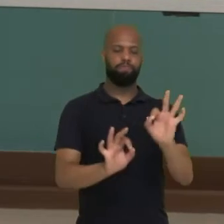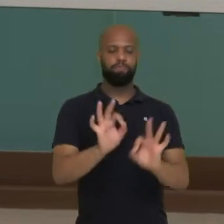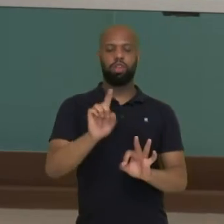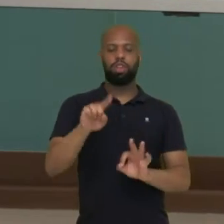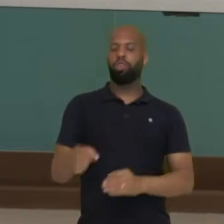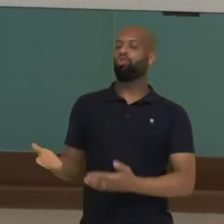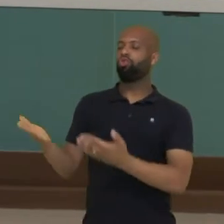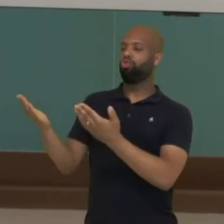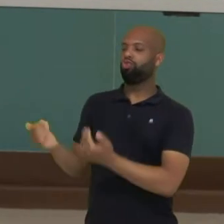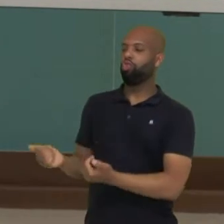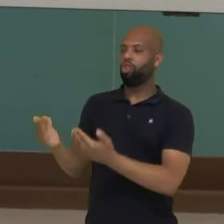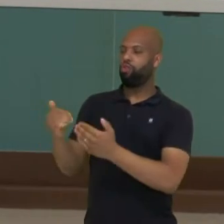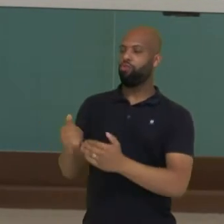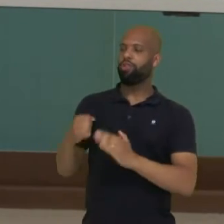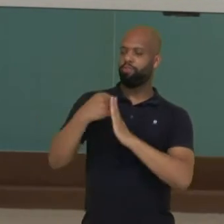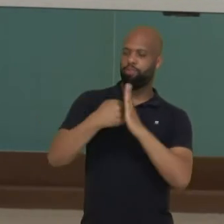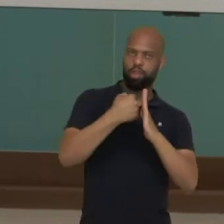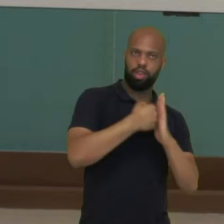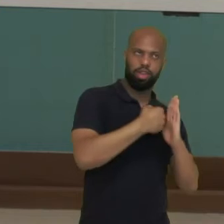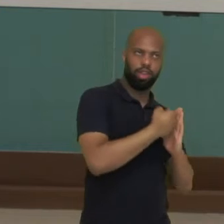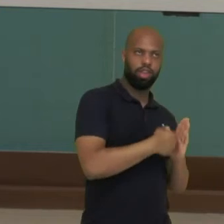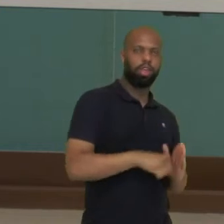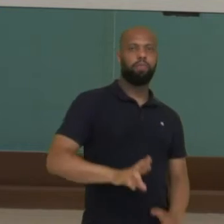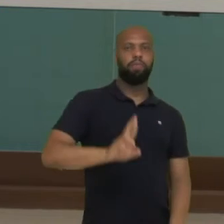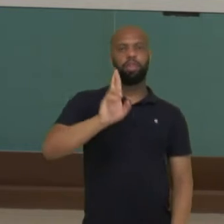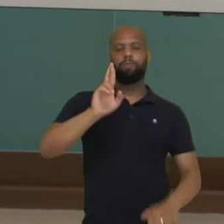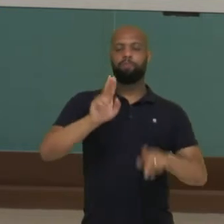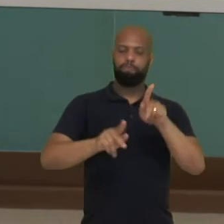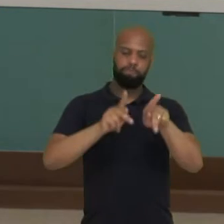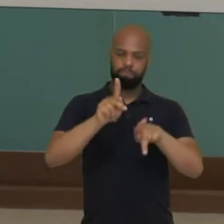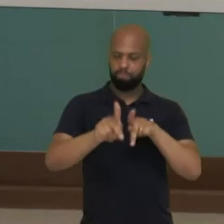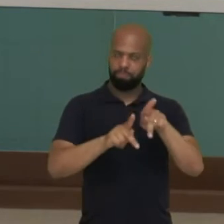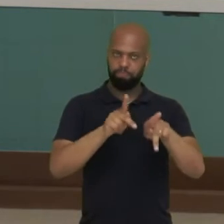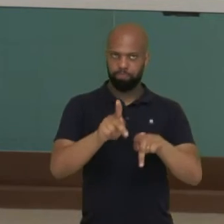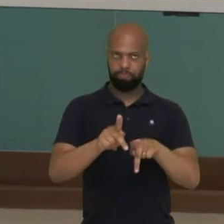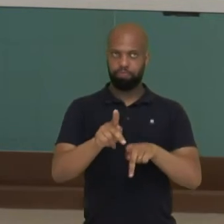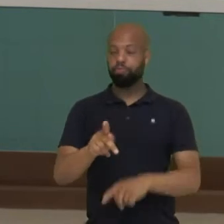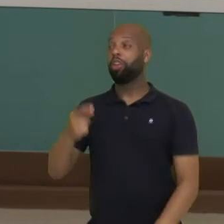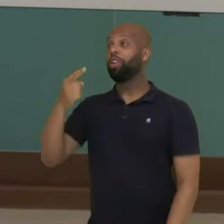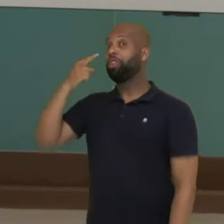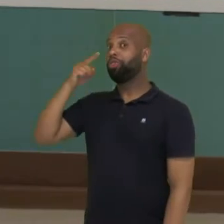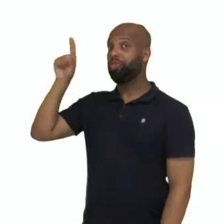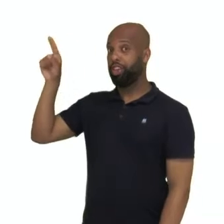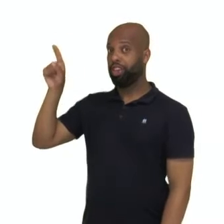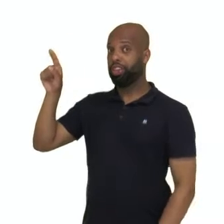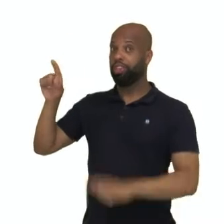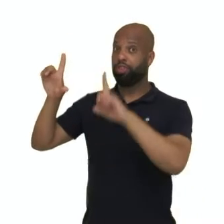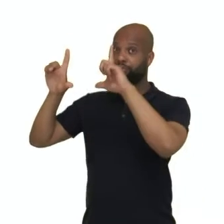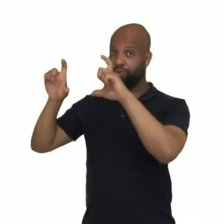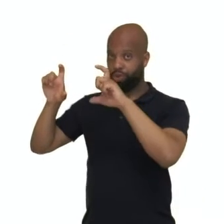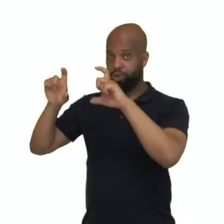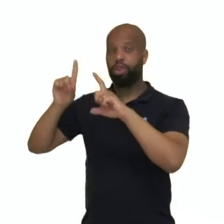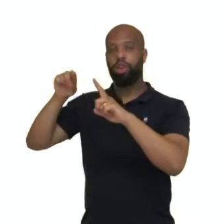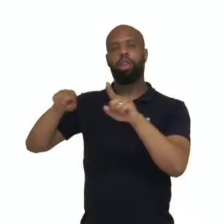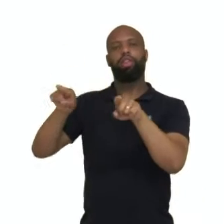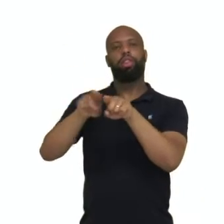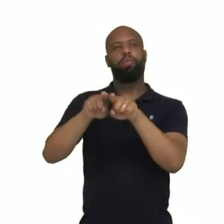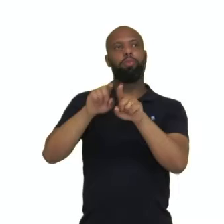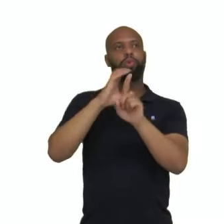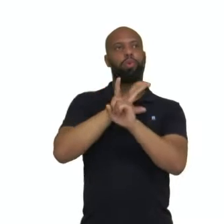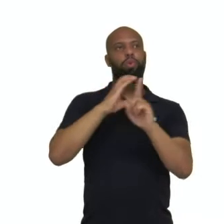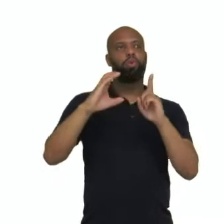um jovem guerreiro do seu povo. Ao lado, nós temos um outro ritual, que é também